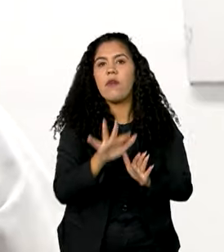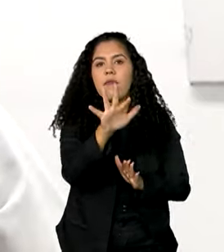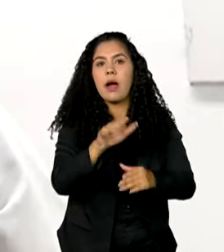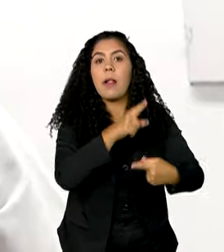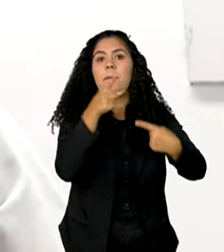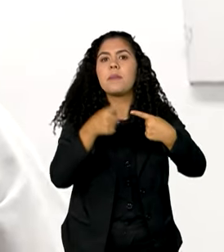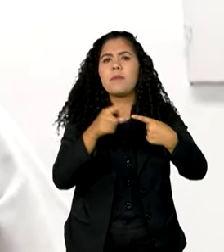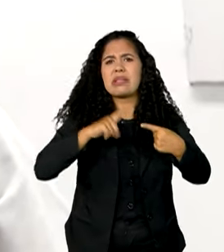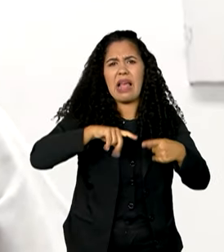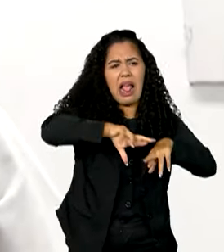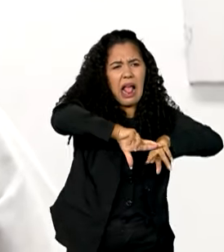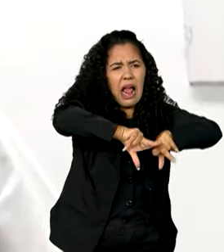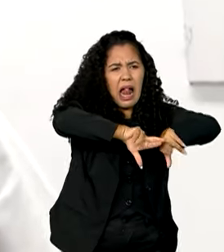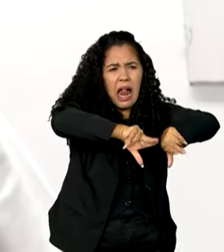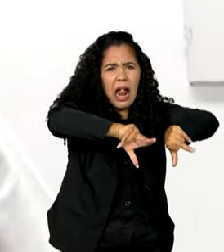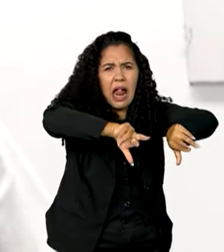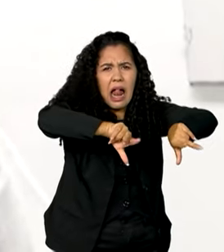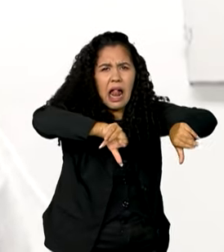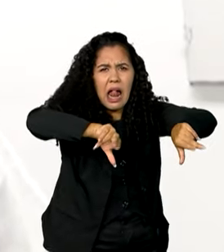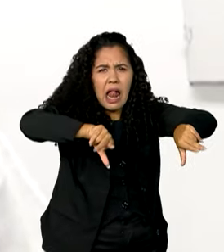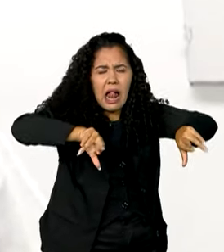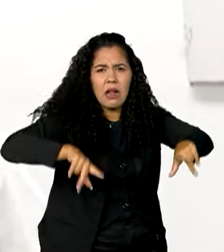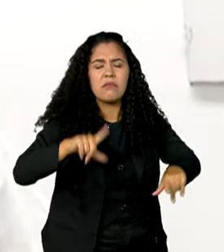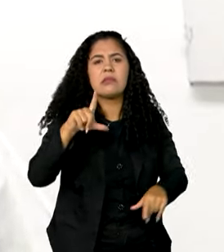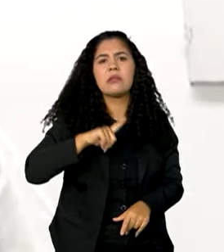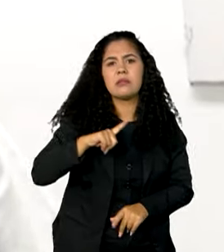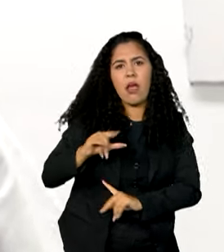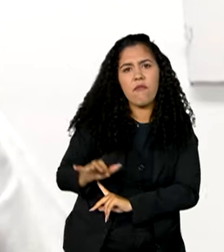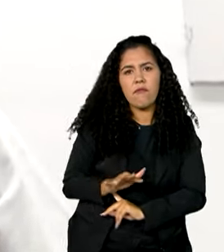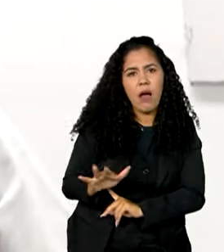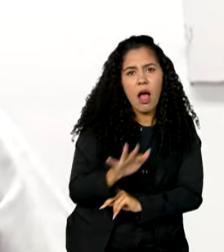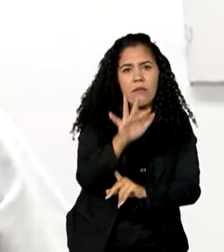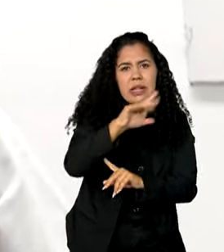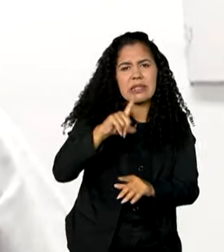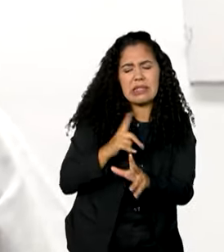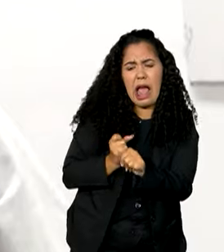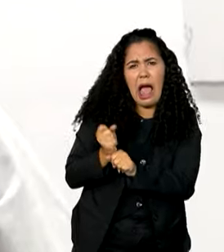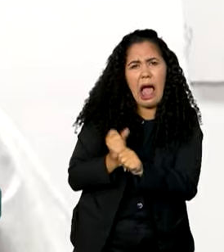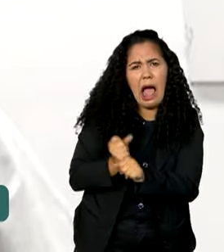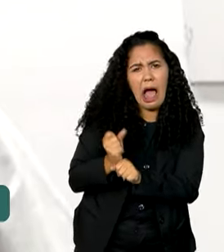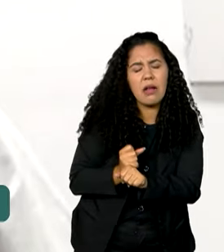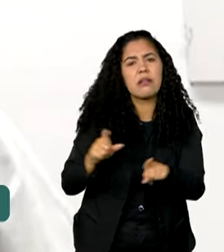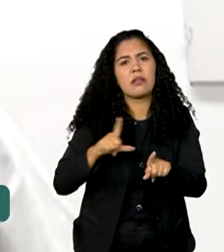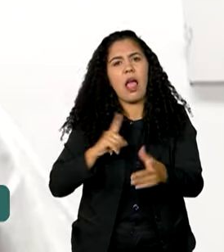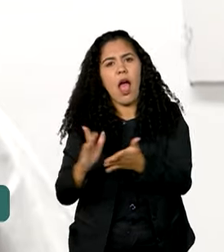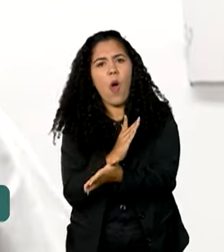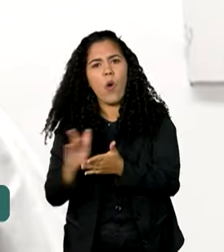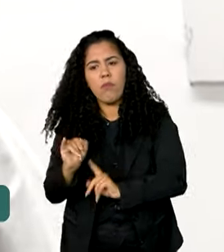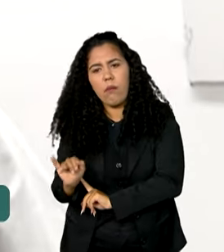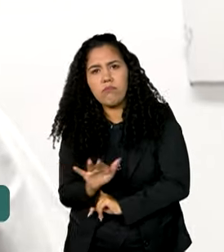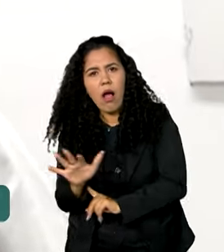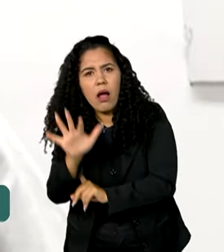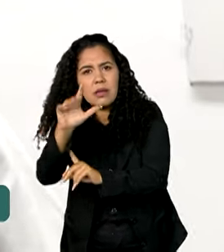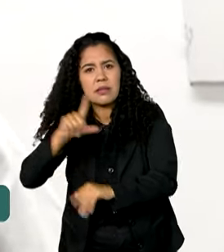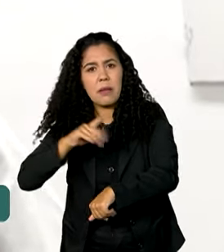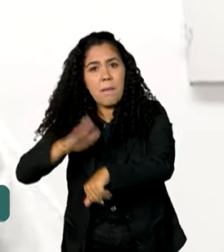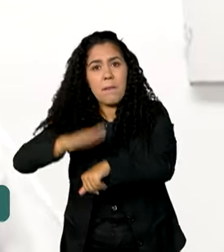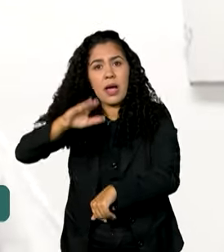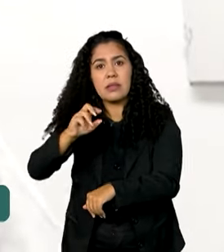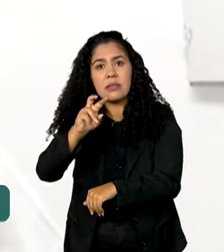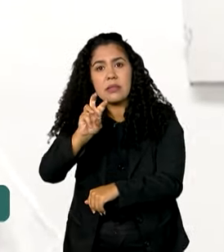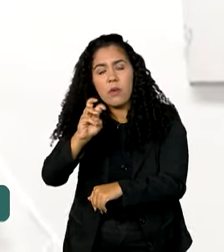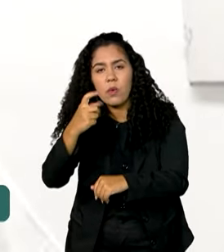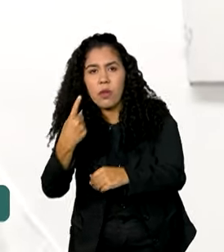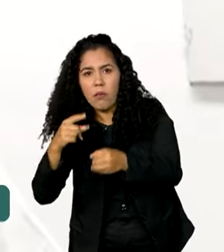diversidade. Existem favelas recentes, existem favelas com centenas de anos, existem favelas com mais de 51 domicílios,